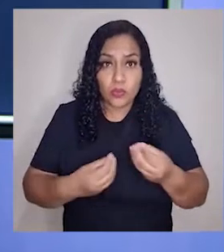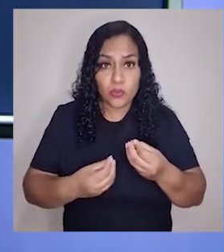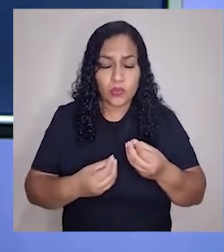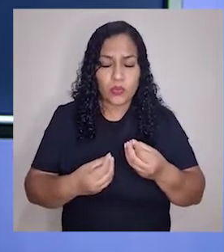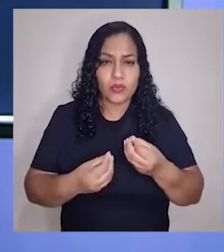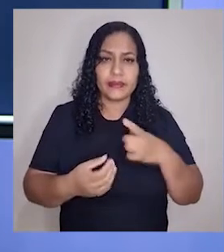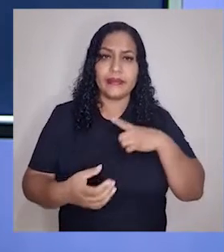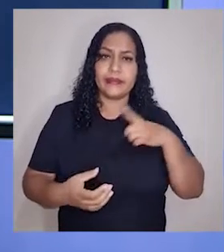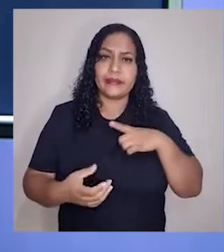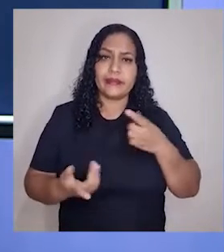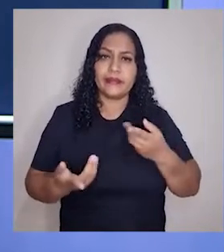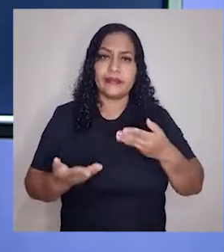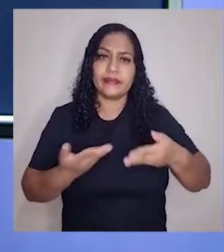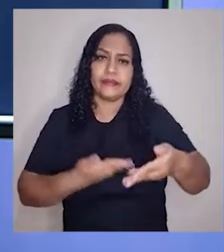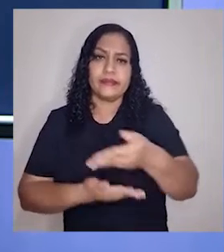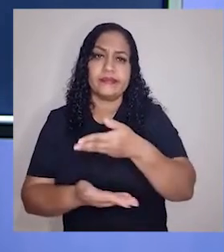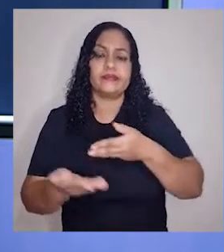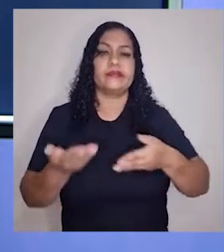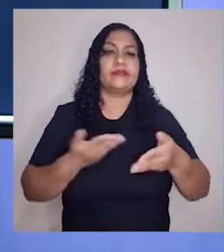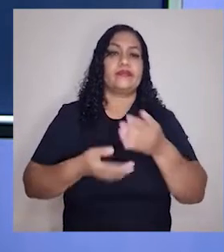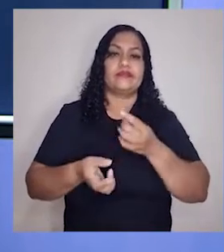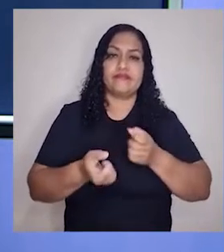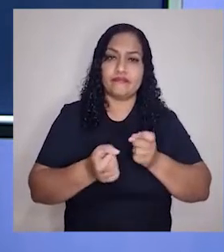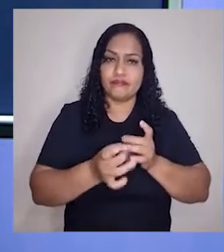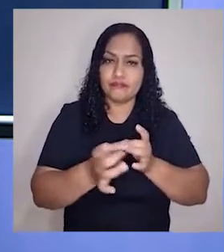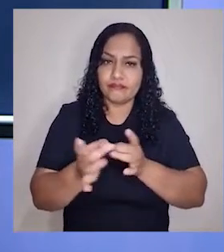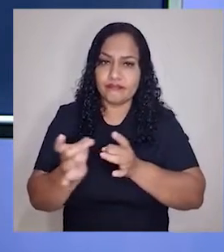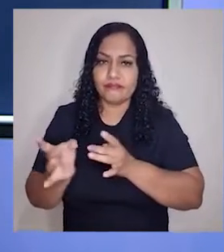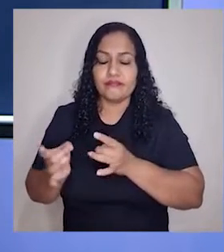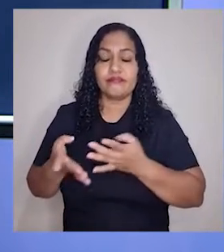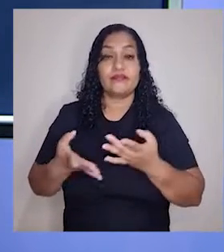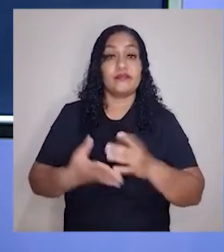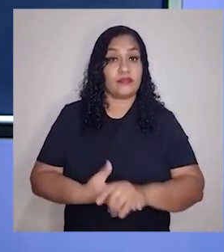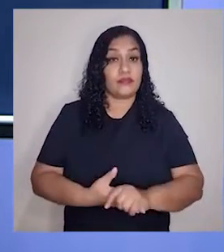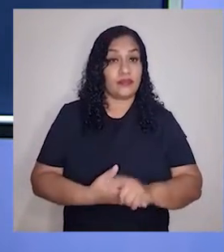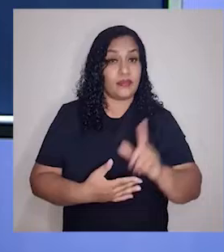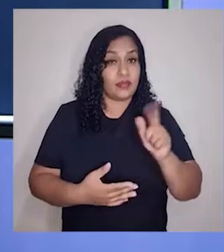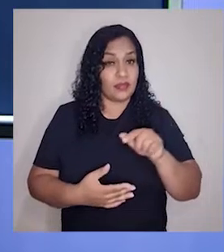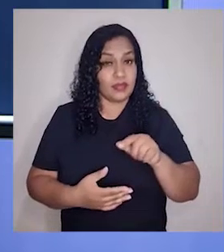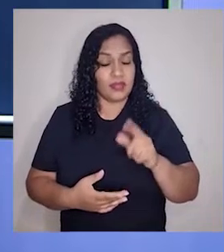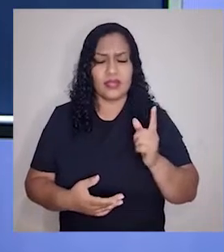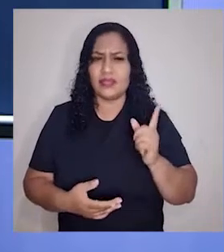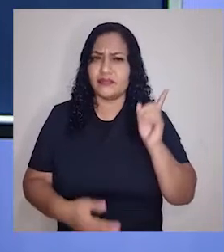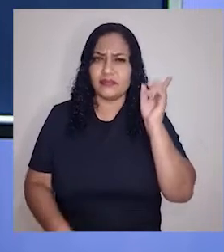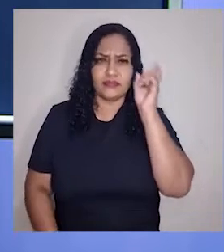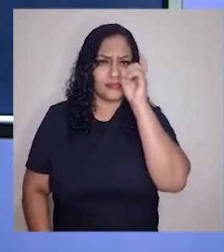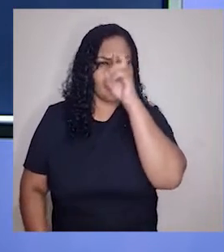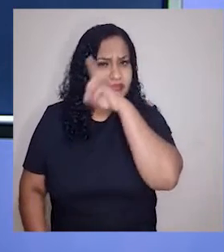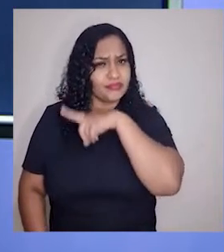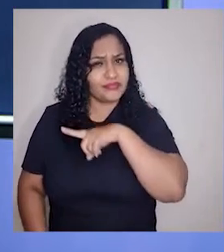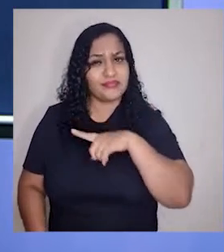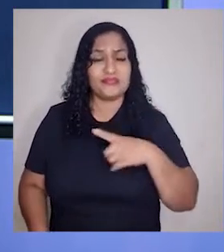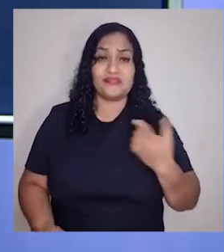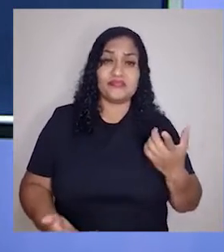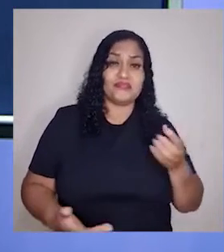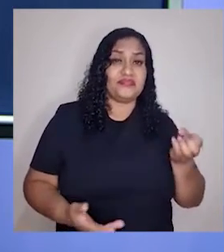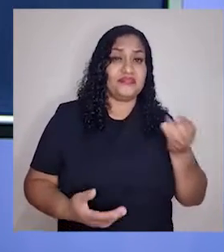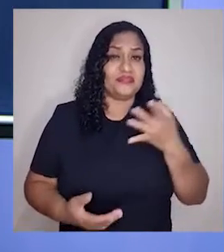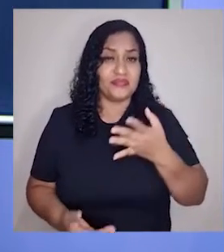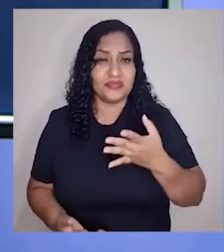como o mundo está se desenrolando hoje nessas questões comerciais, que são cada vez mais